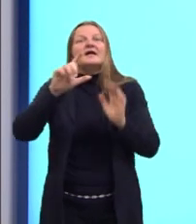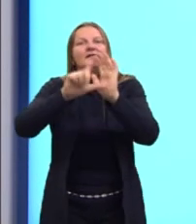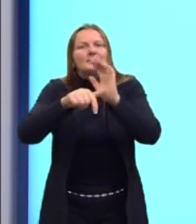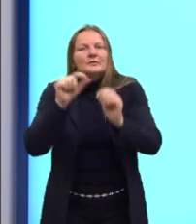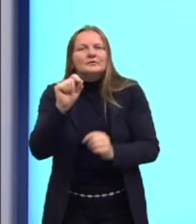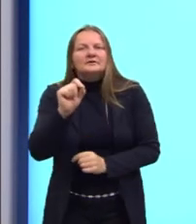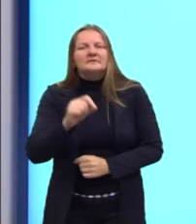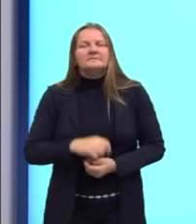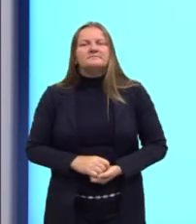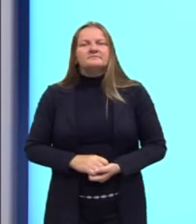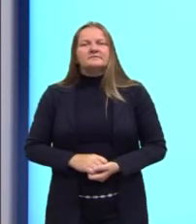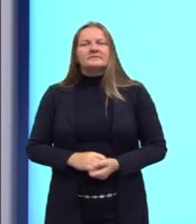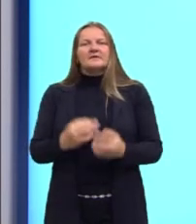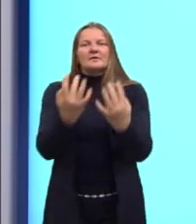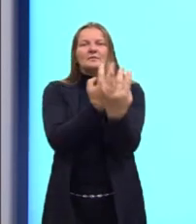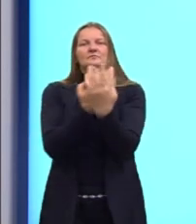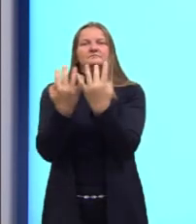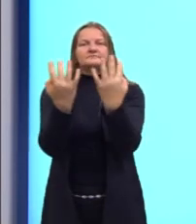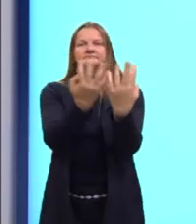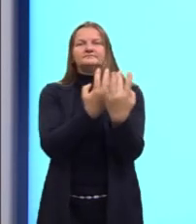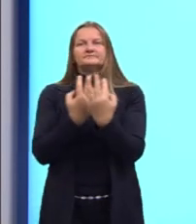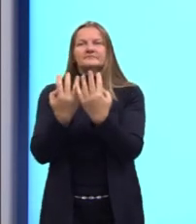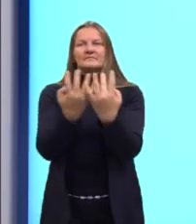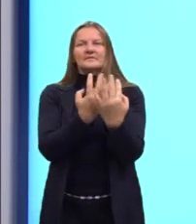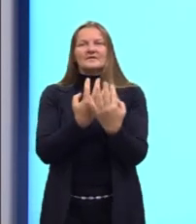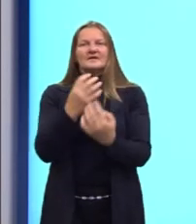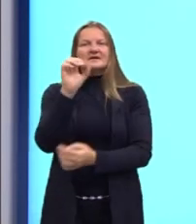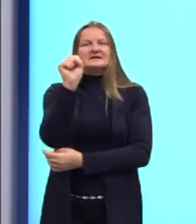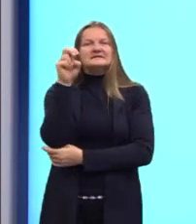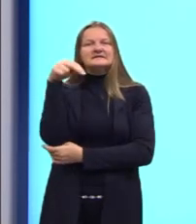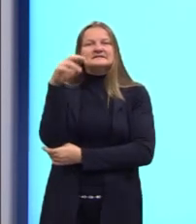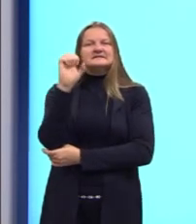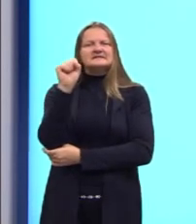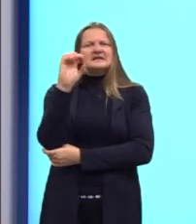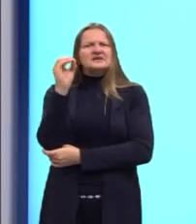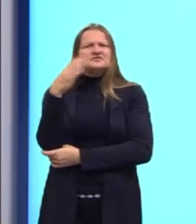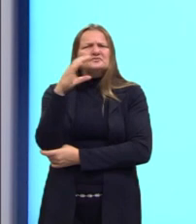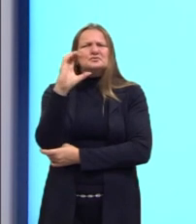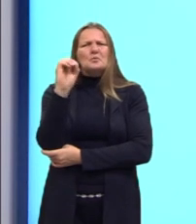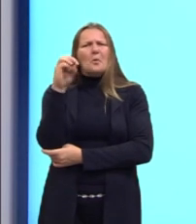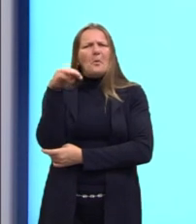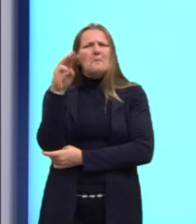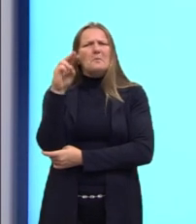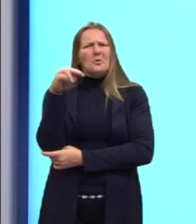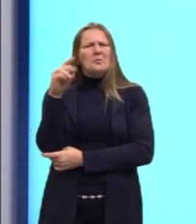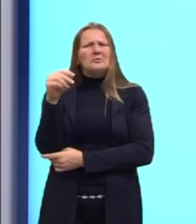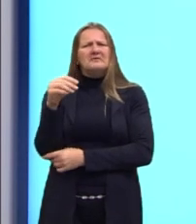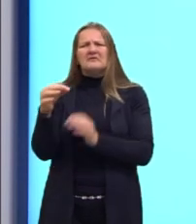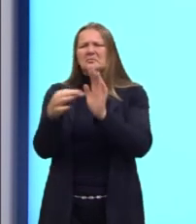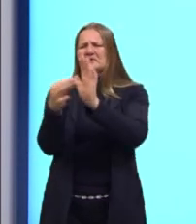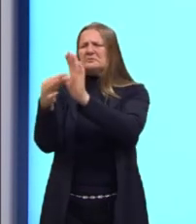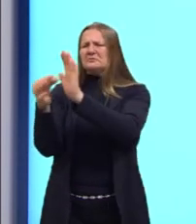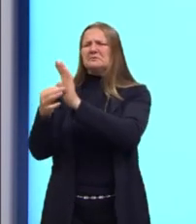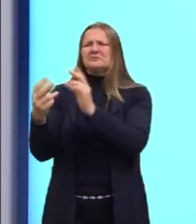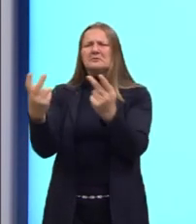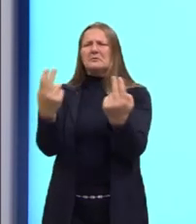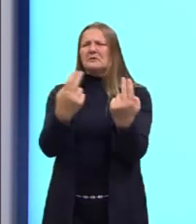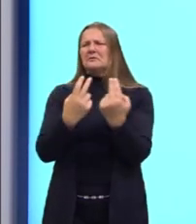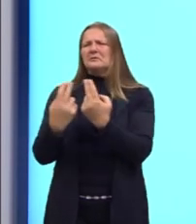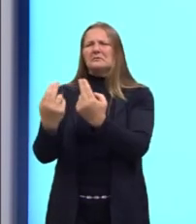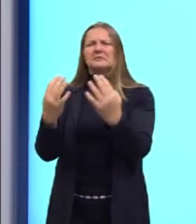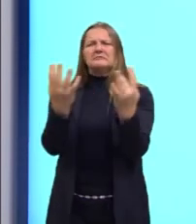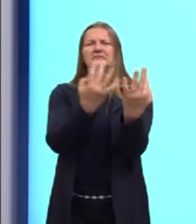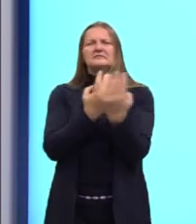uso de senso comum para embasar a argumentação. A gente não embasa a argumentação com senso comum. O que é senso